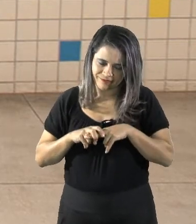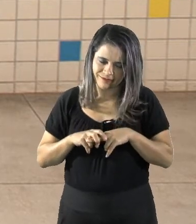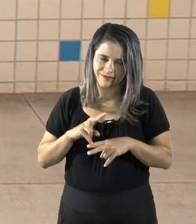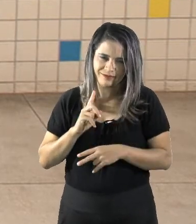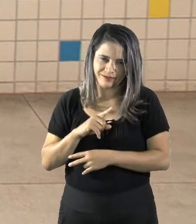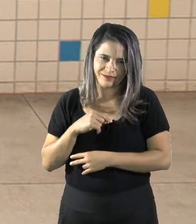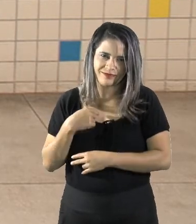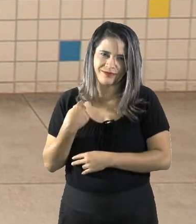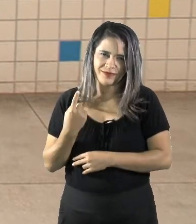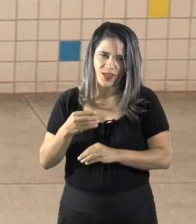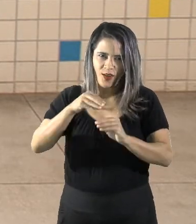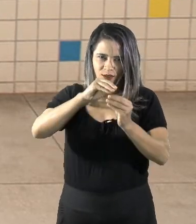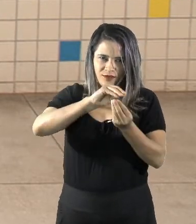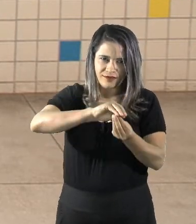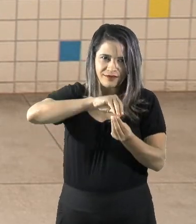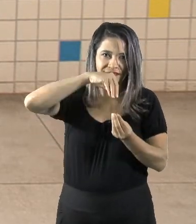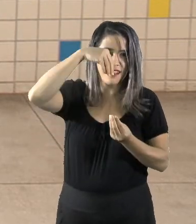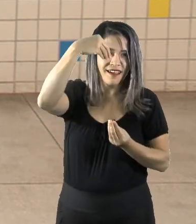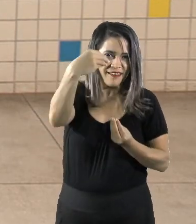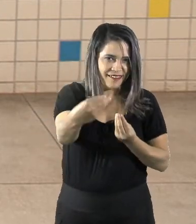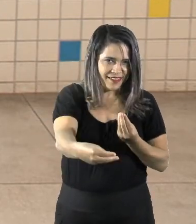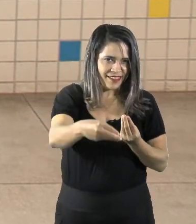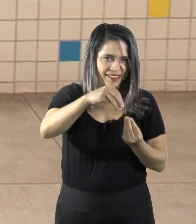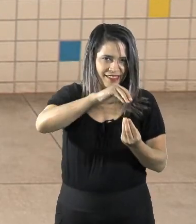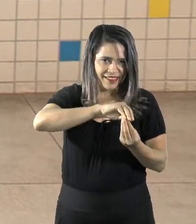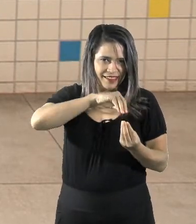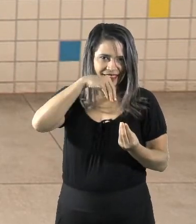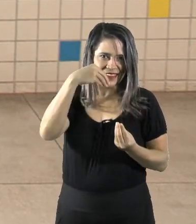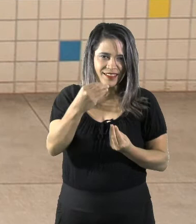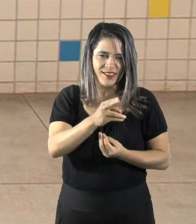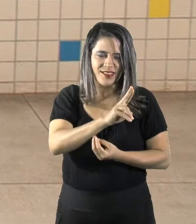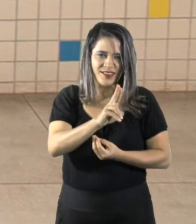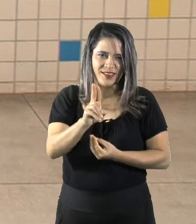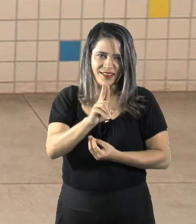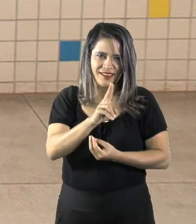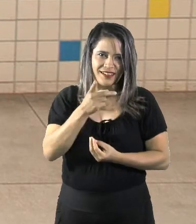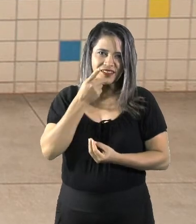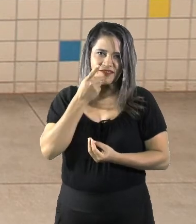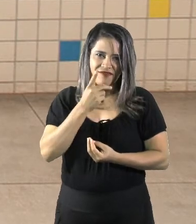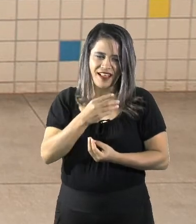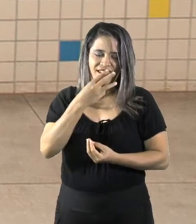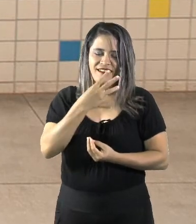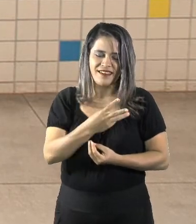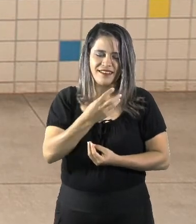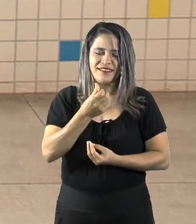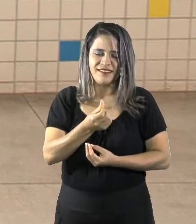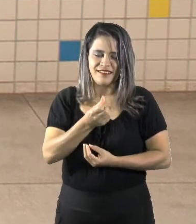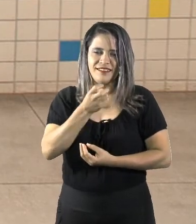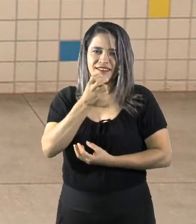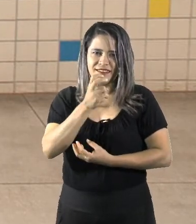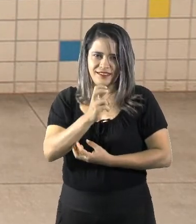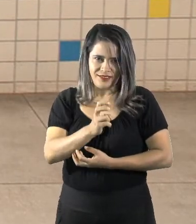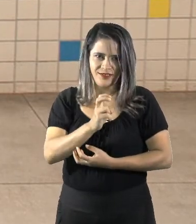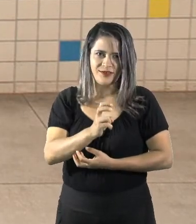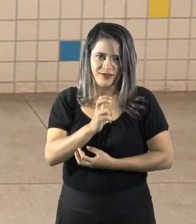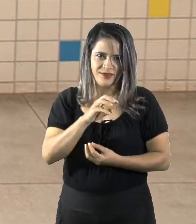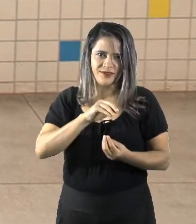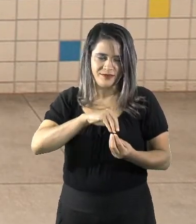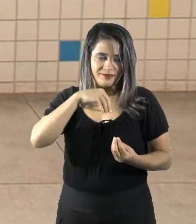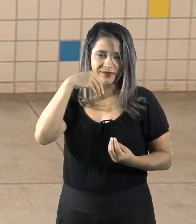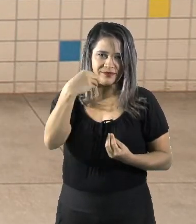calendário, nós chamamos o calendário dos 365 dias de calendário